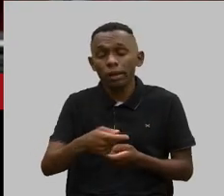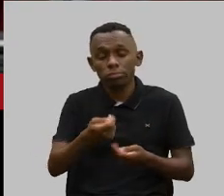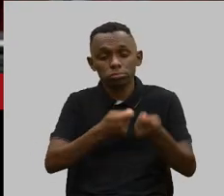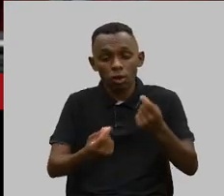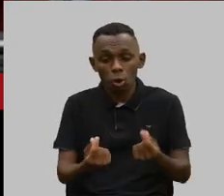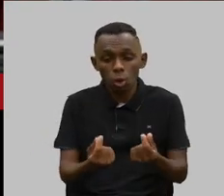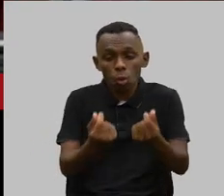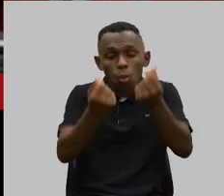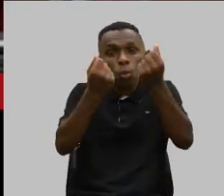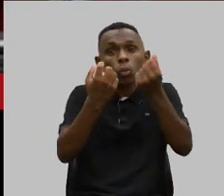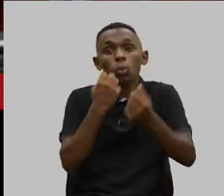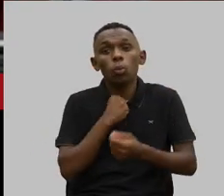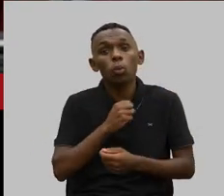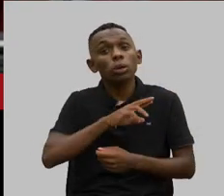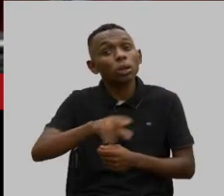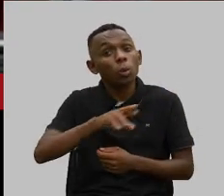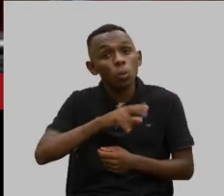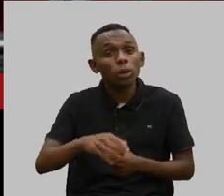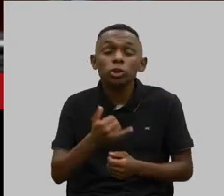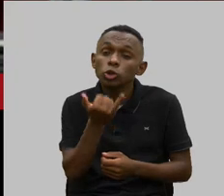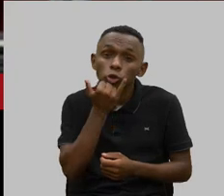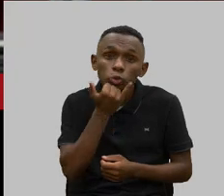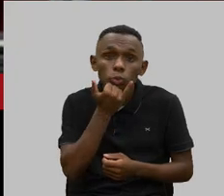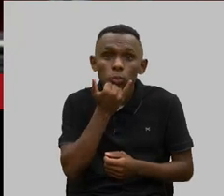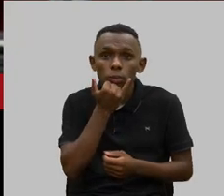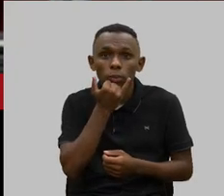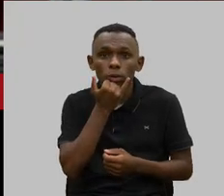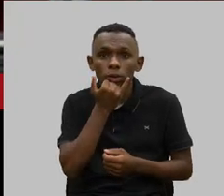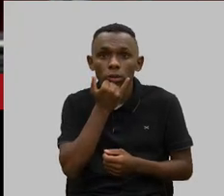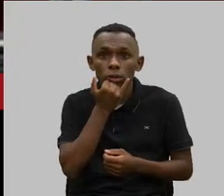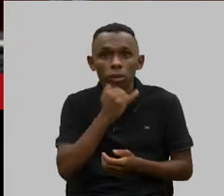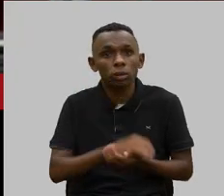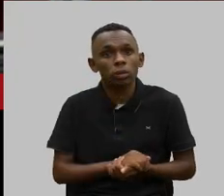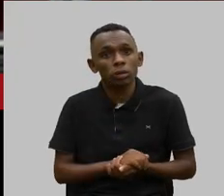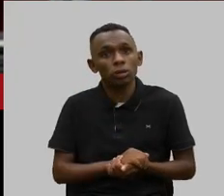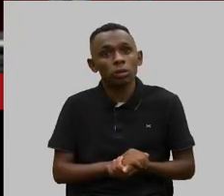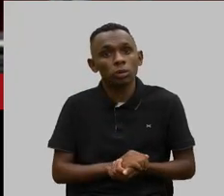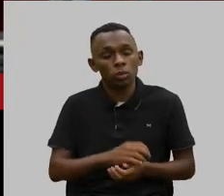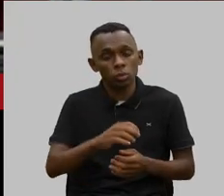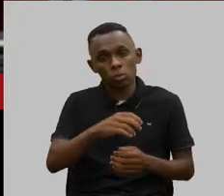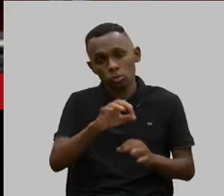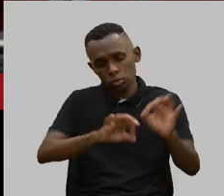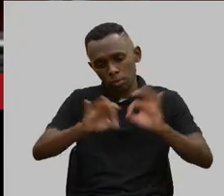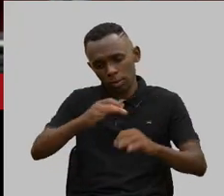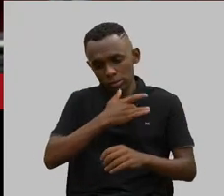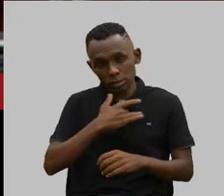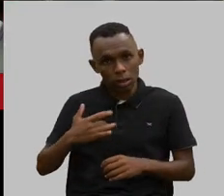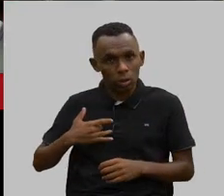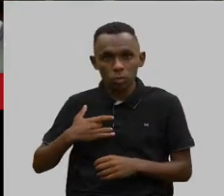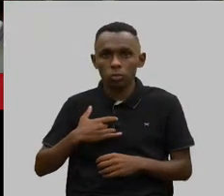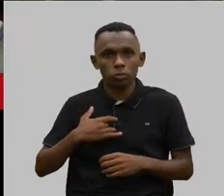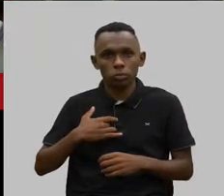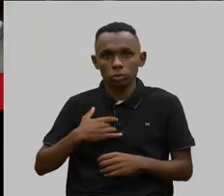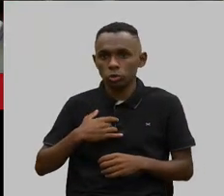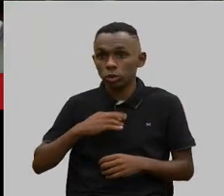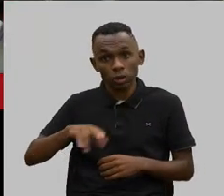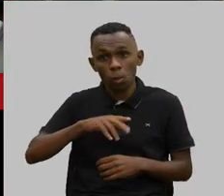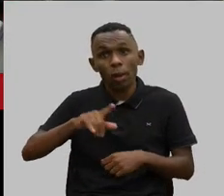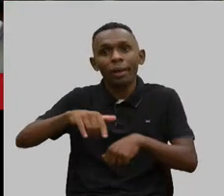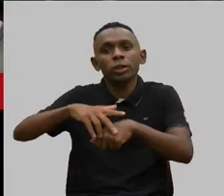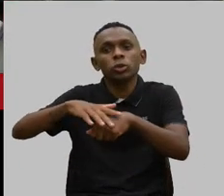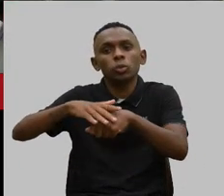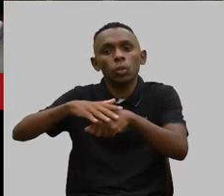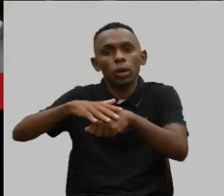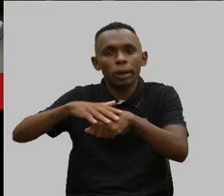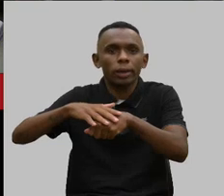não é para ganhar dinheiro. Desculpa, gente, mas não é. Aliás, os planos não são de saúde. A gente, no Brasil, vive planos de doença. Plano de saúde tem que pagar